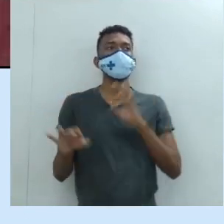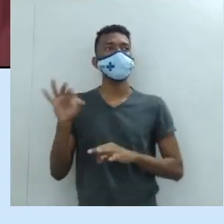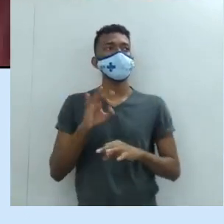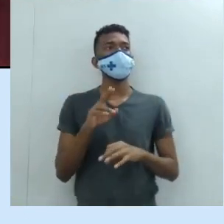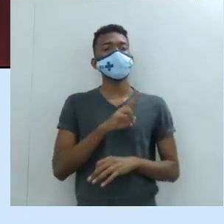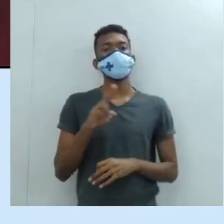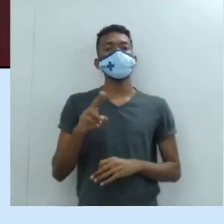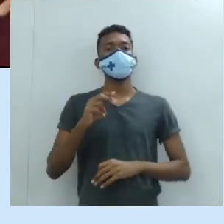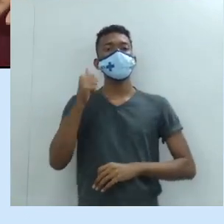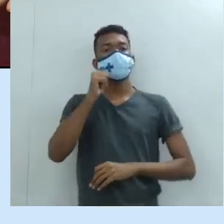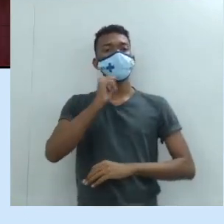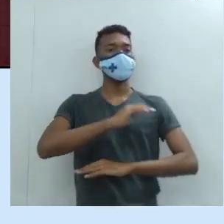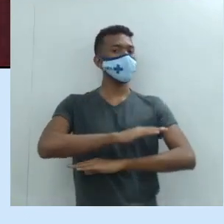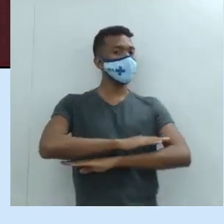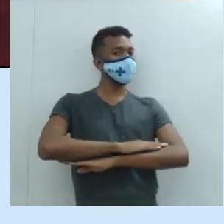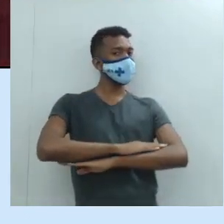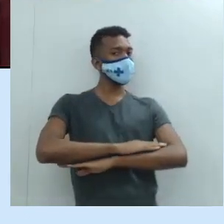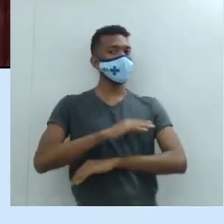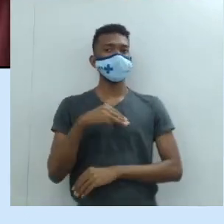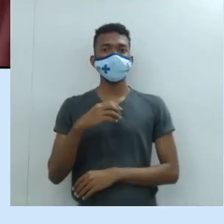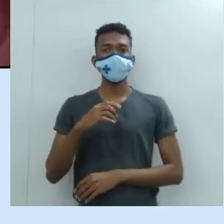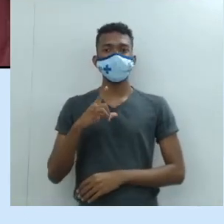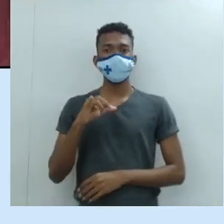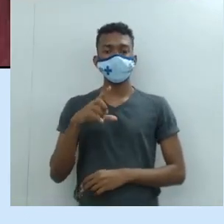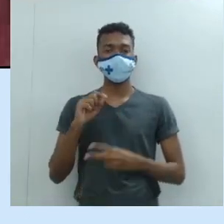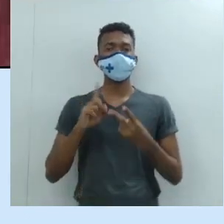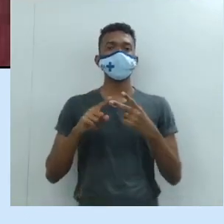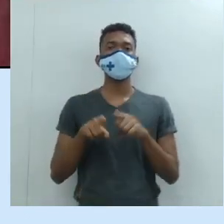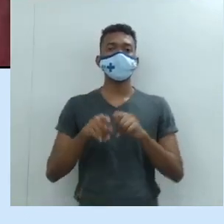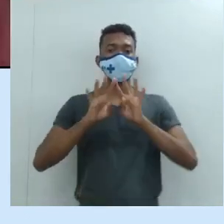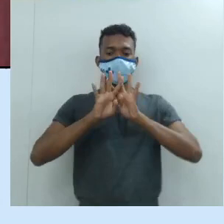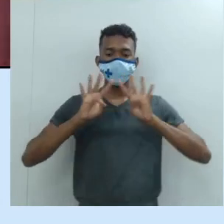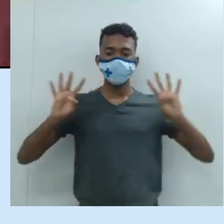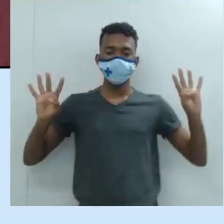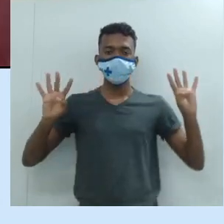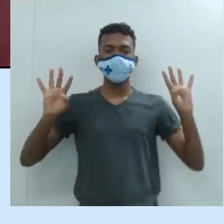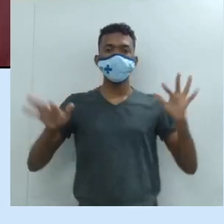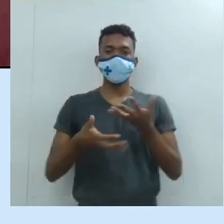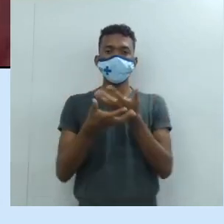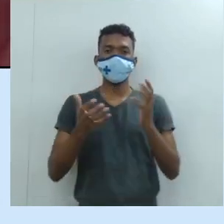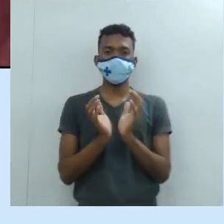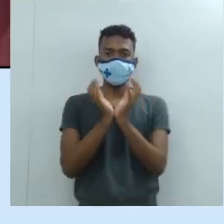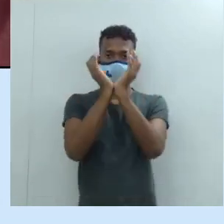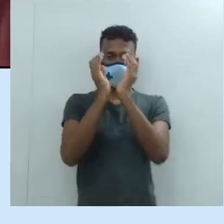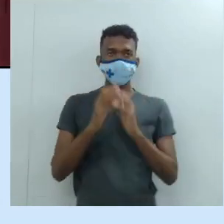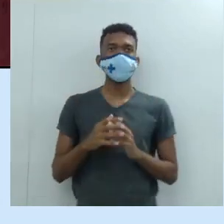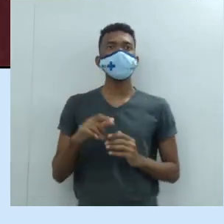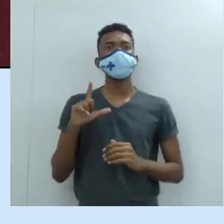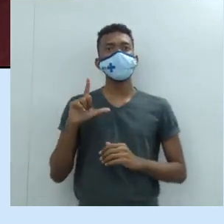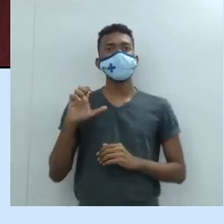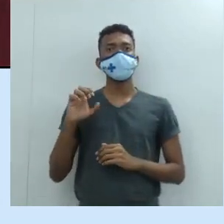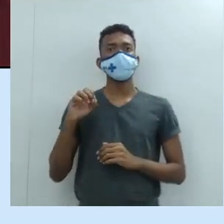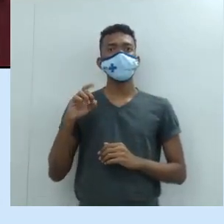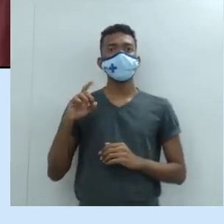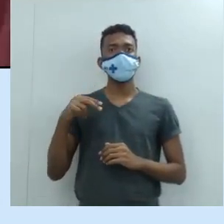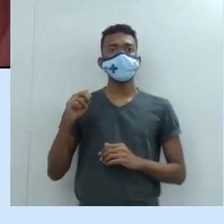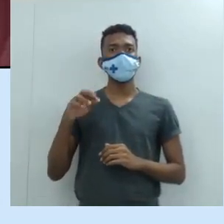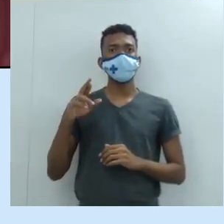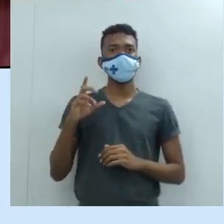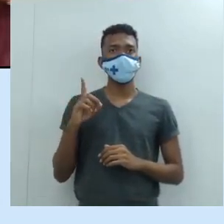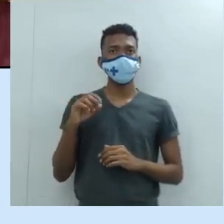a Monalisa e a Santa Ceia. Ouvir falar de Leonardo é falar simplesmente de